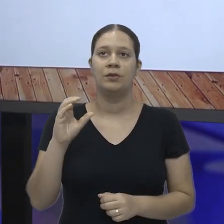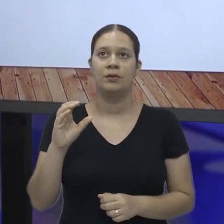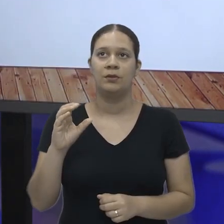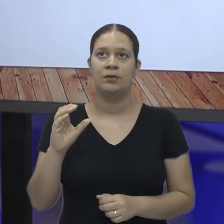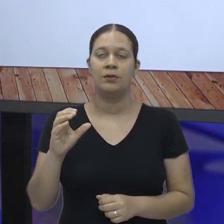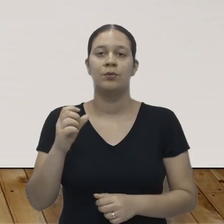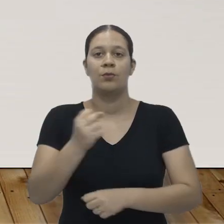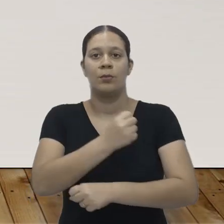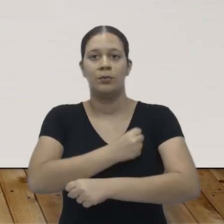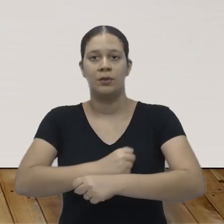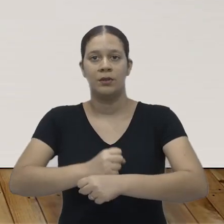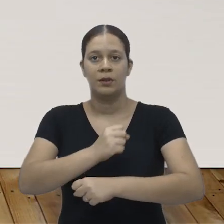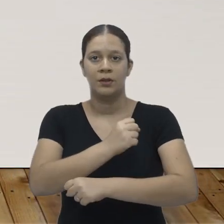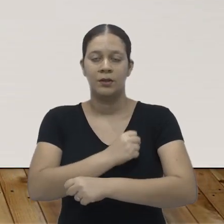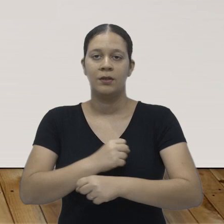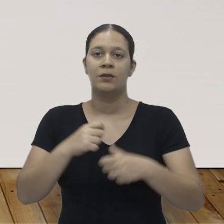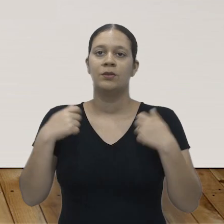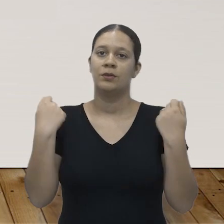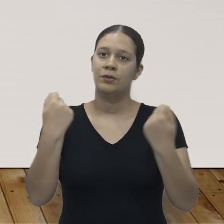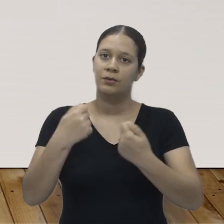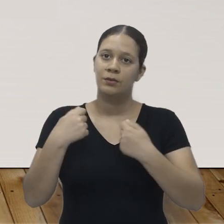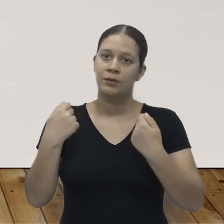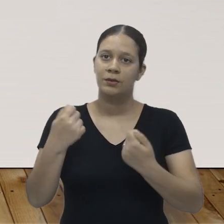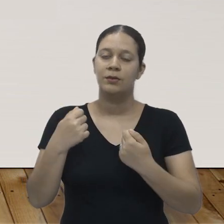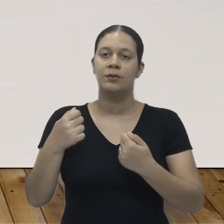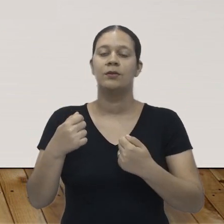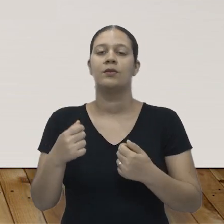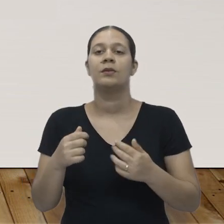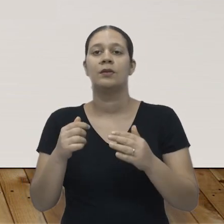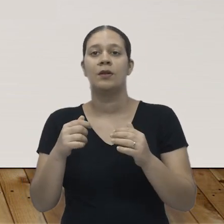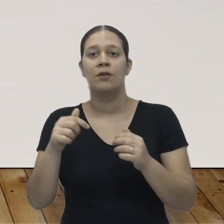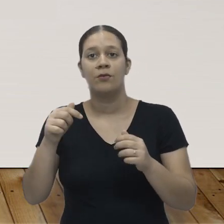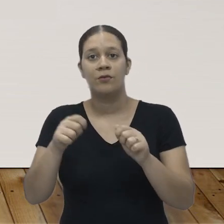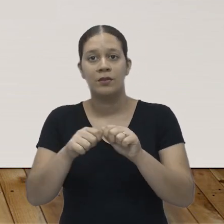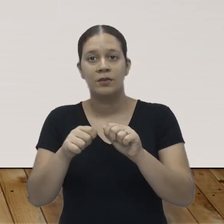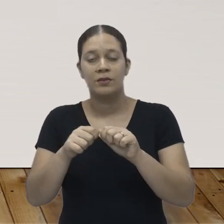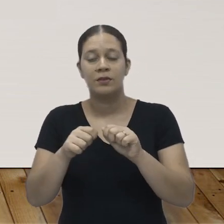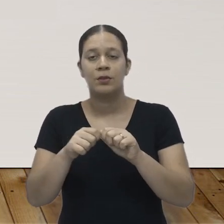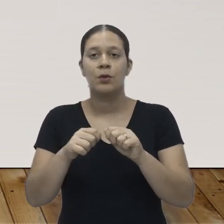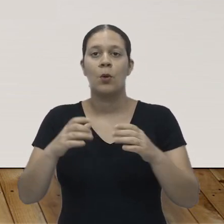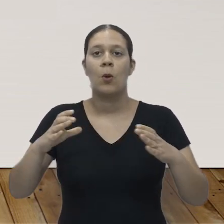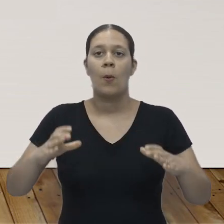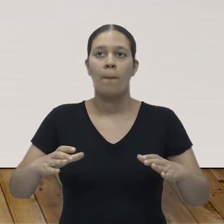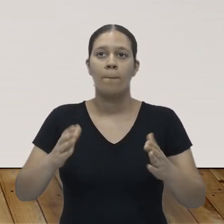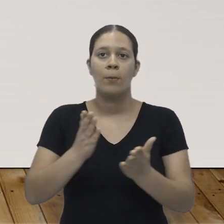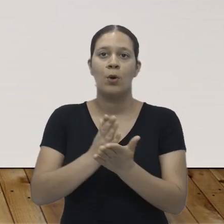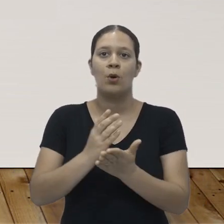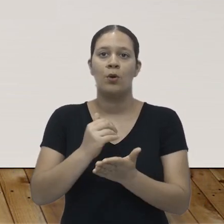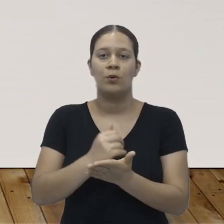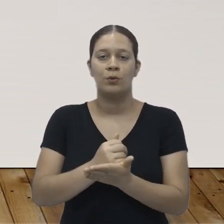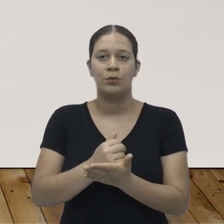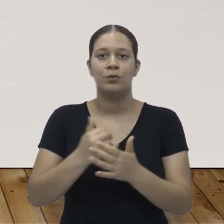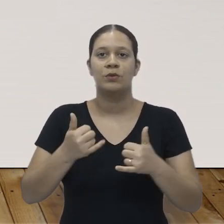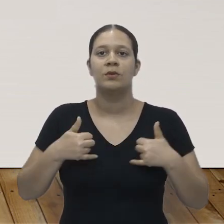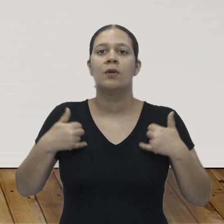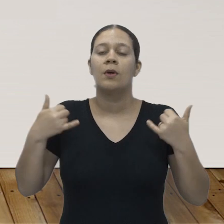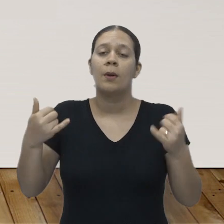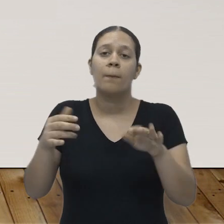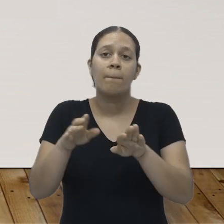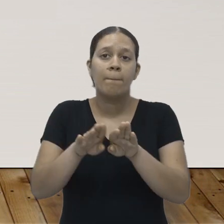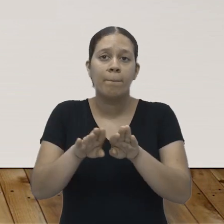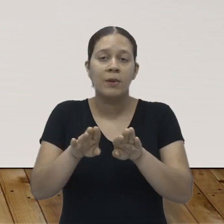a letra C diz que uma boleira famosa em Caruaru recebeu um pedido para a encomenda de um bolo de aniversário. E ela,